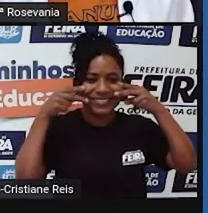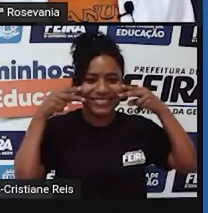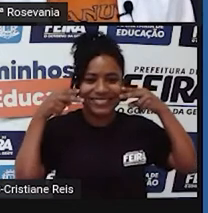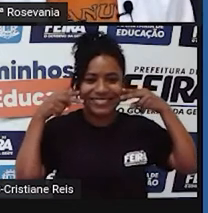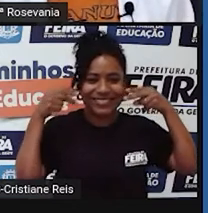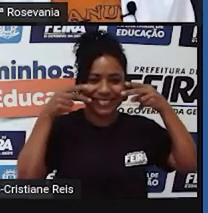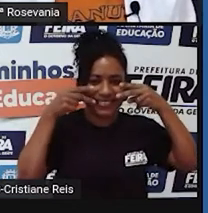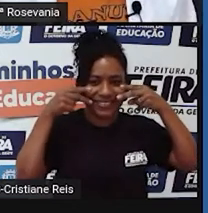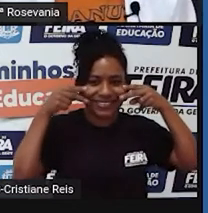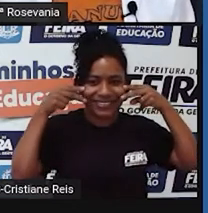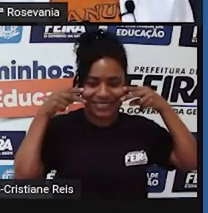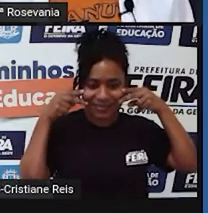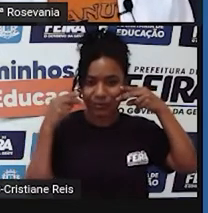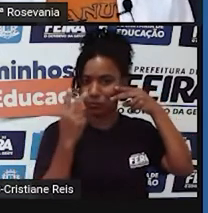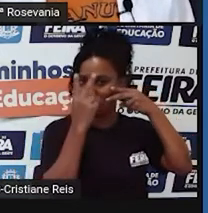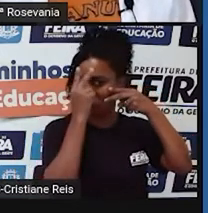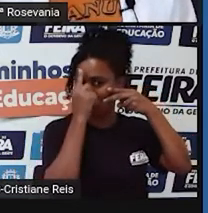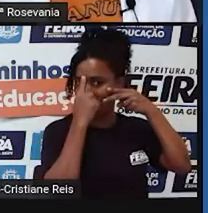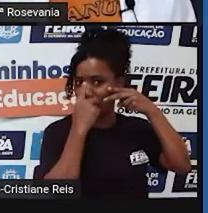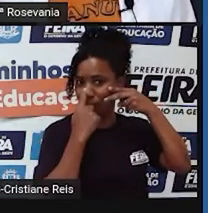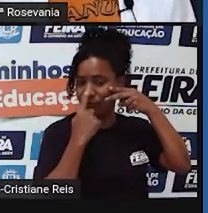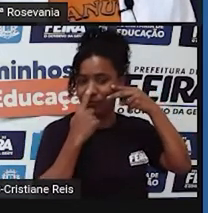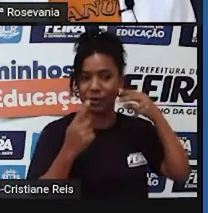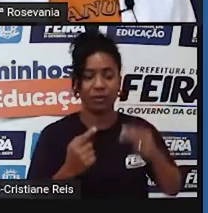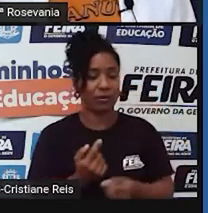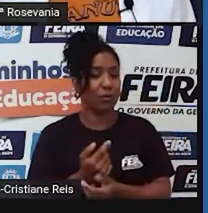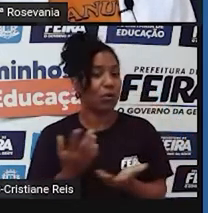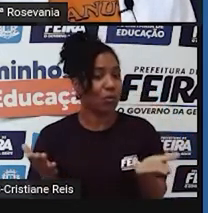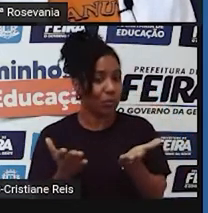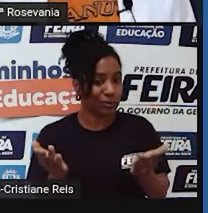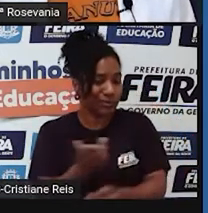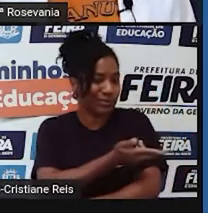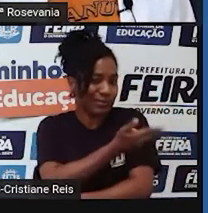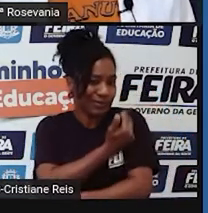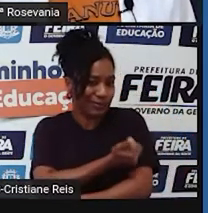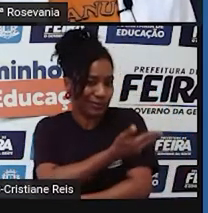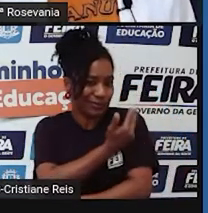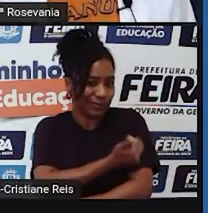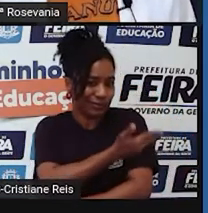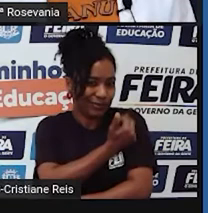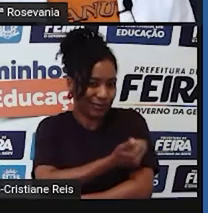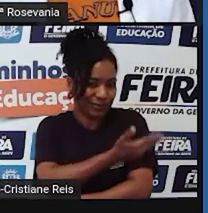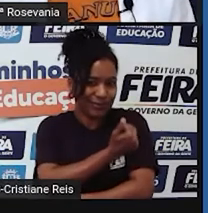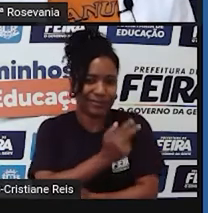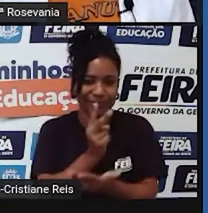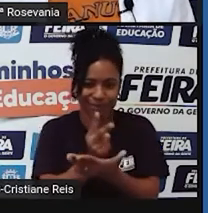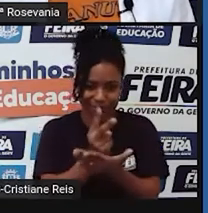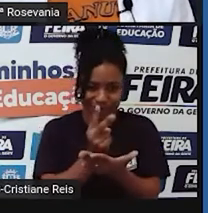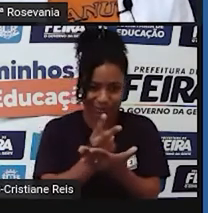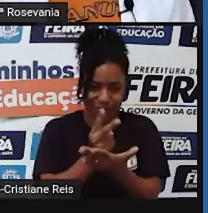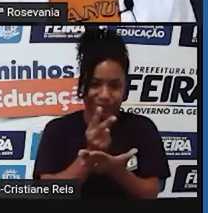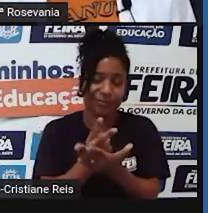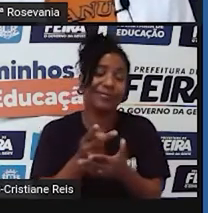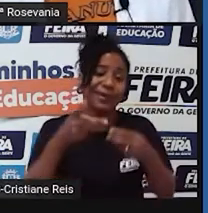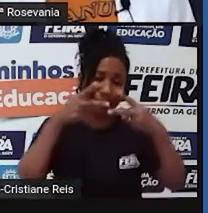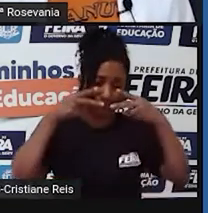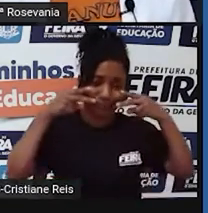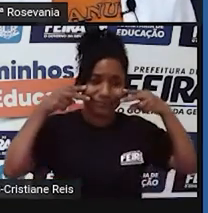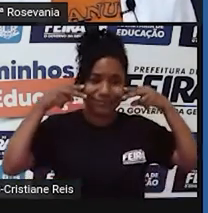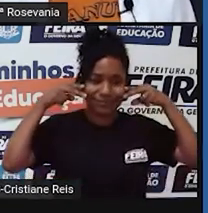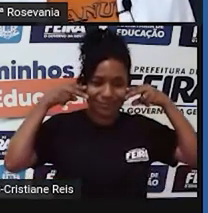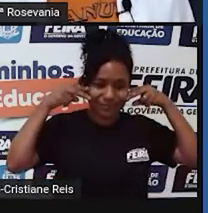permanentes, né, que são as tatuagens. Esse hábito de pintar o corpo também adquirimos deles. E algumas